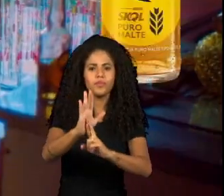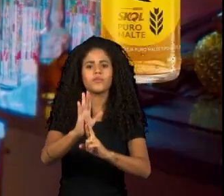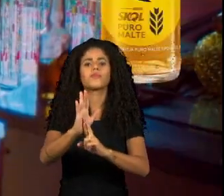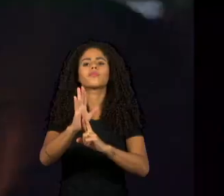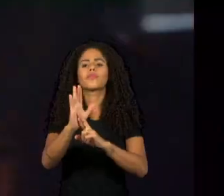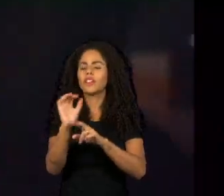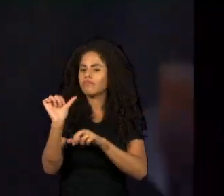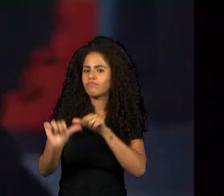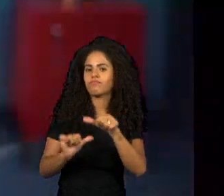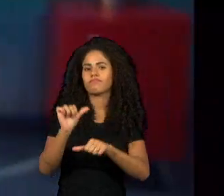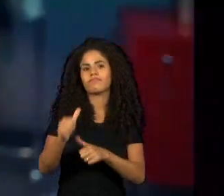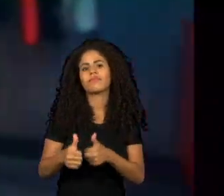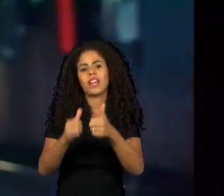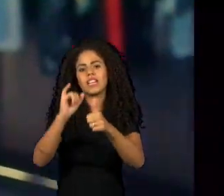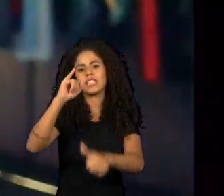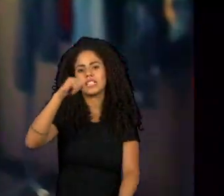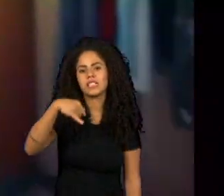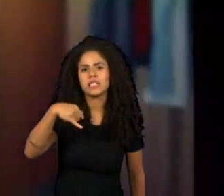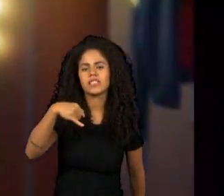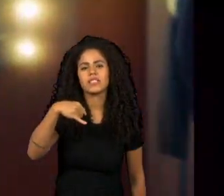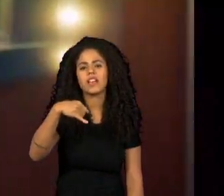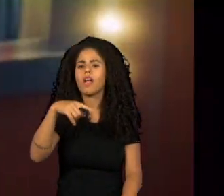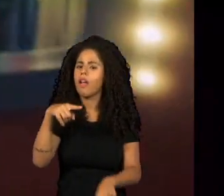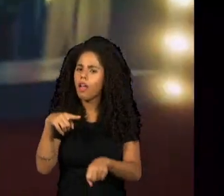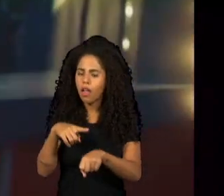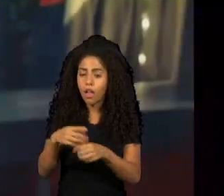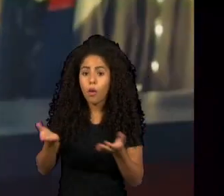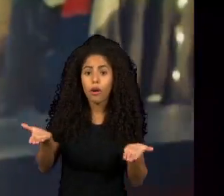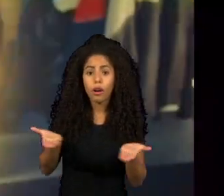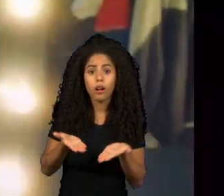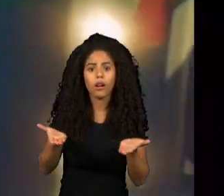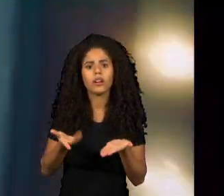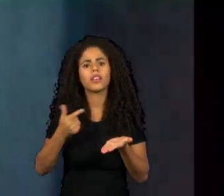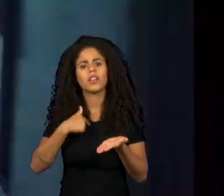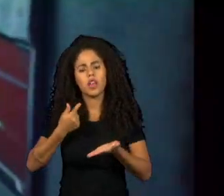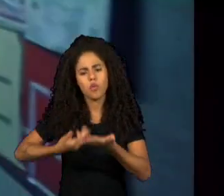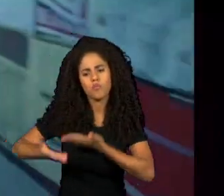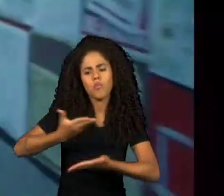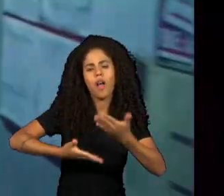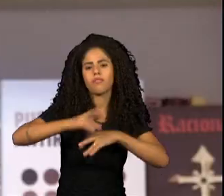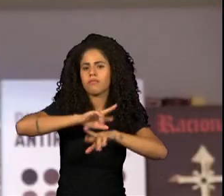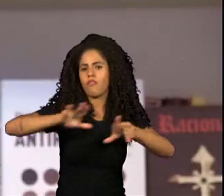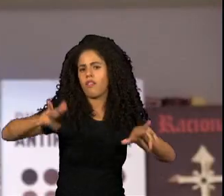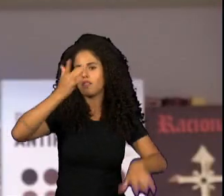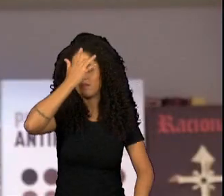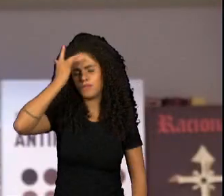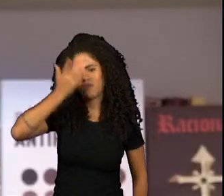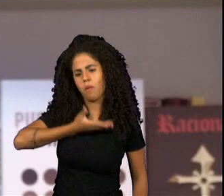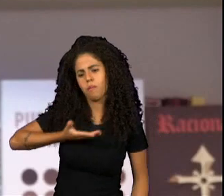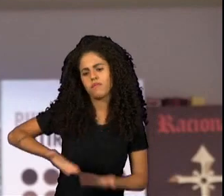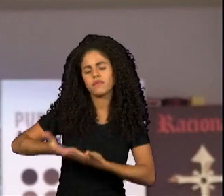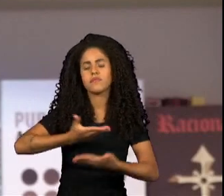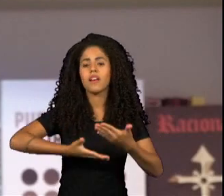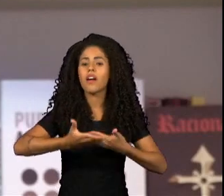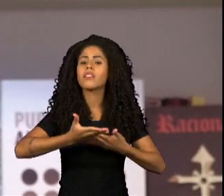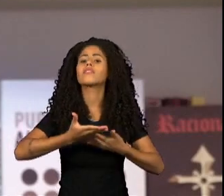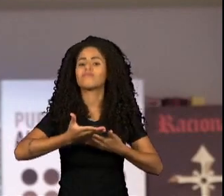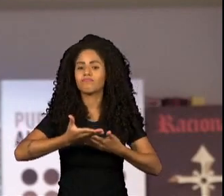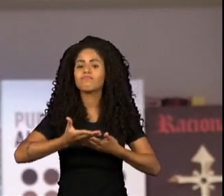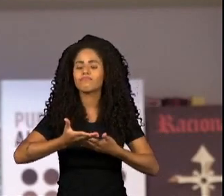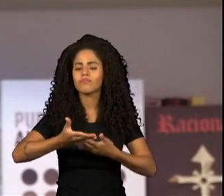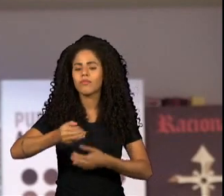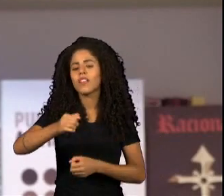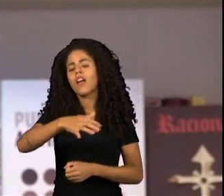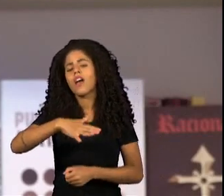contribuir. Pra chegar até aqui, eu andei de mão dada com muita gente. A geração que se enxerga na